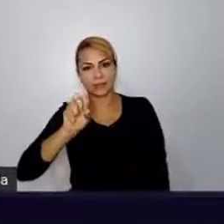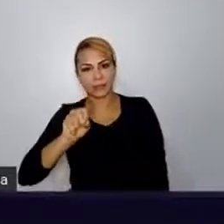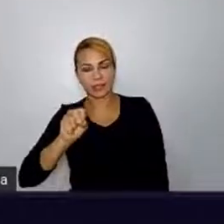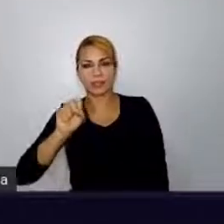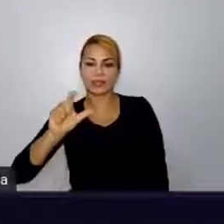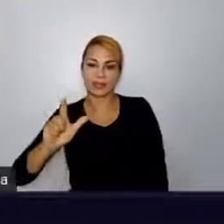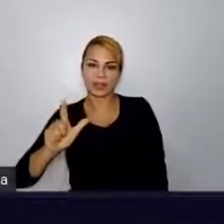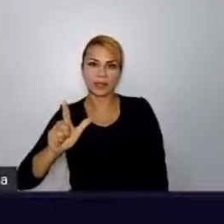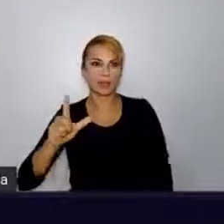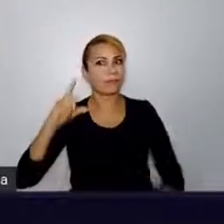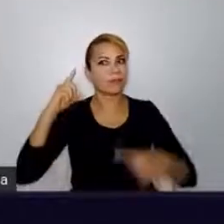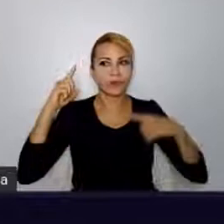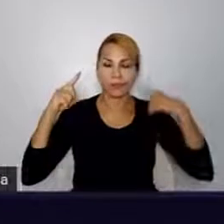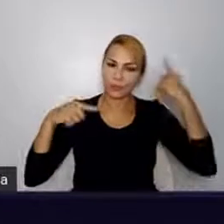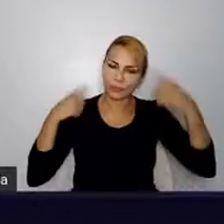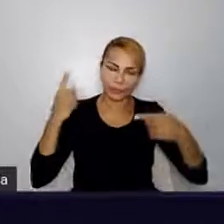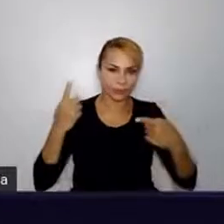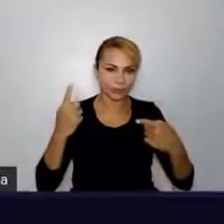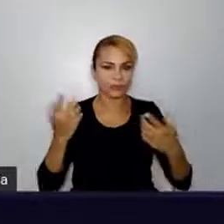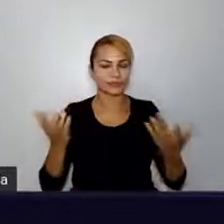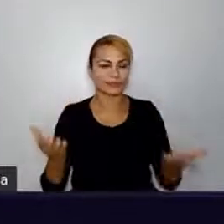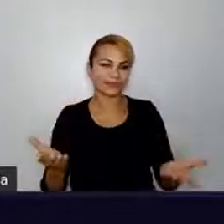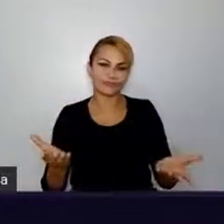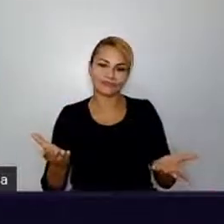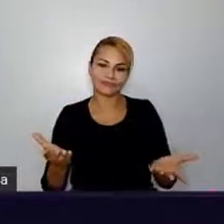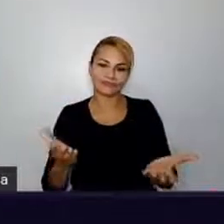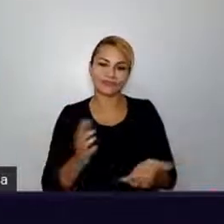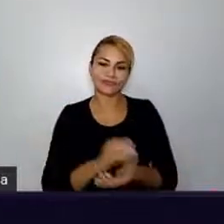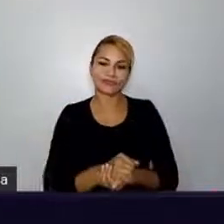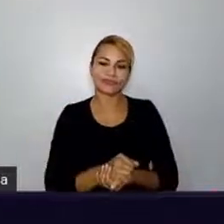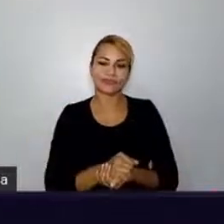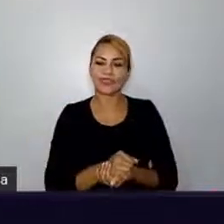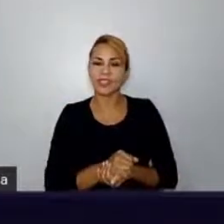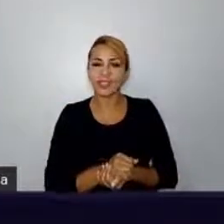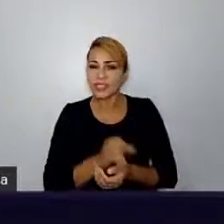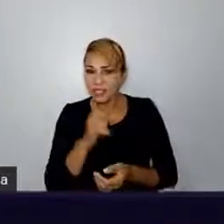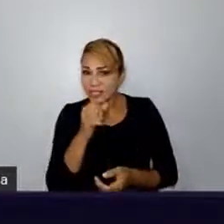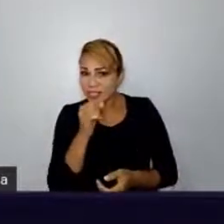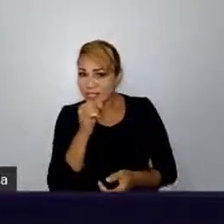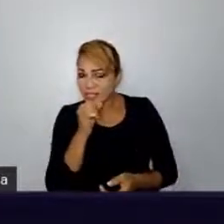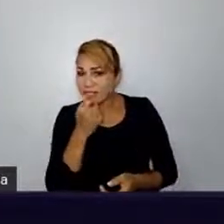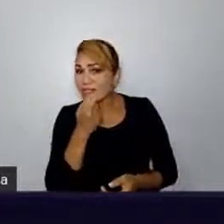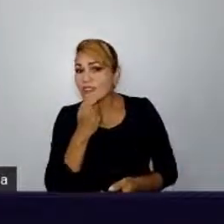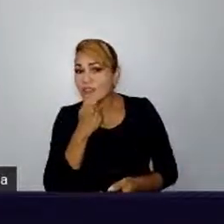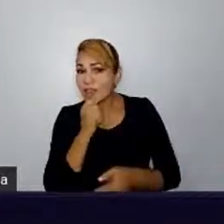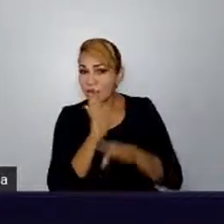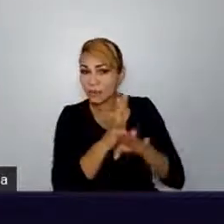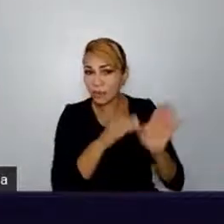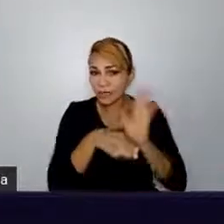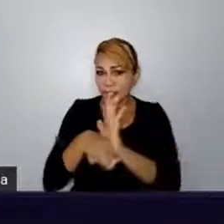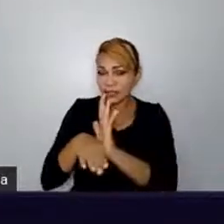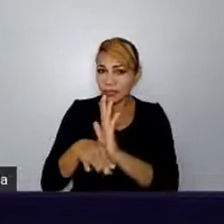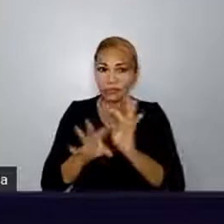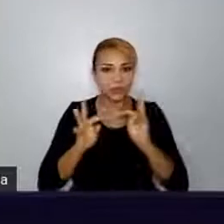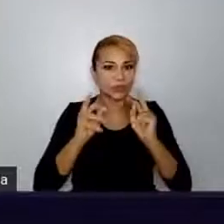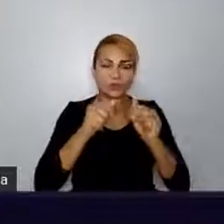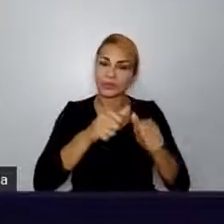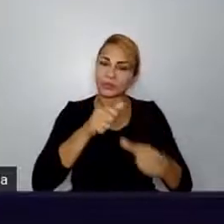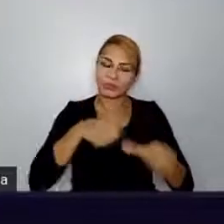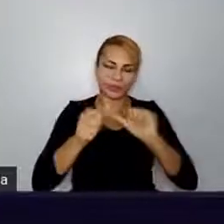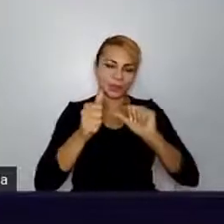Sem colaboração, tudo mudaria. Para mim, seria tudo diferente, porque minha carreira simplesmente não